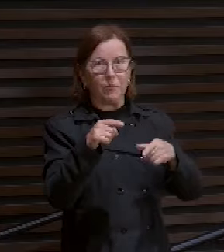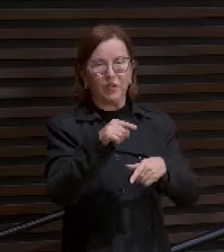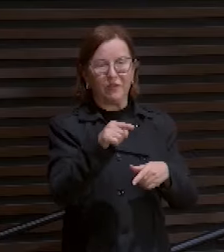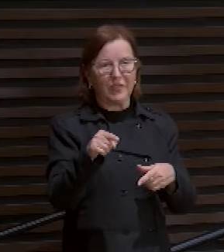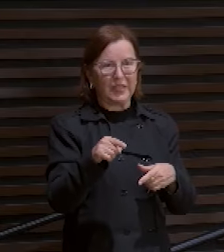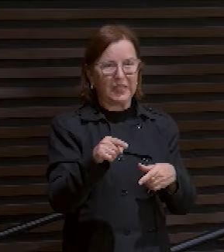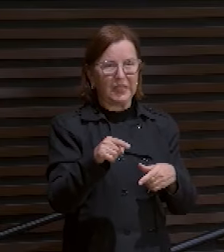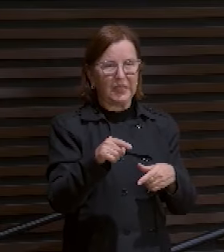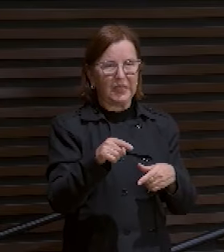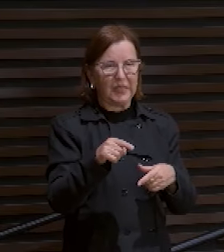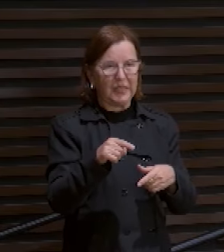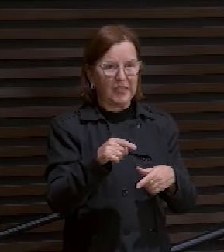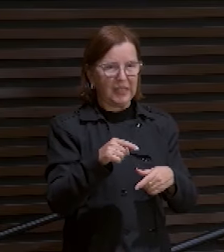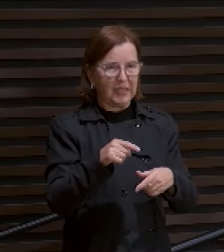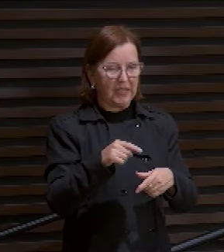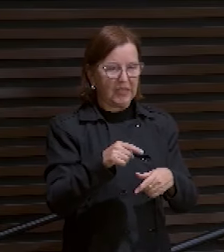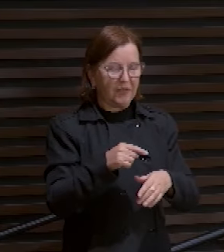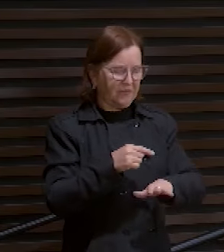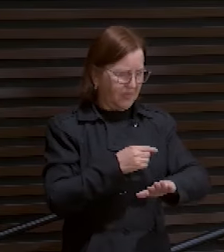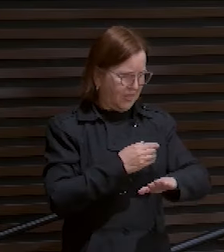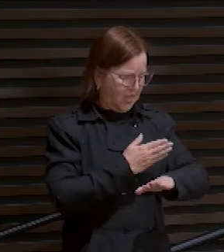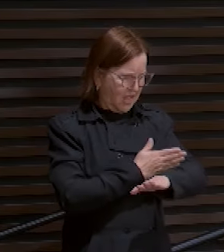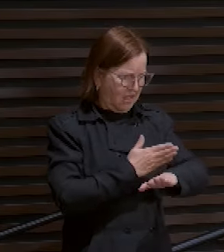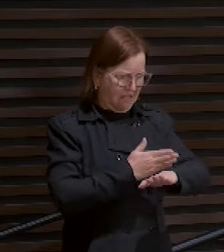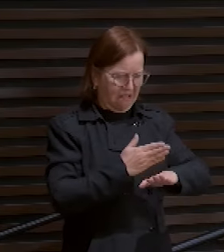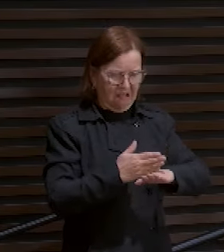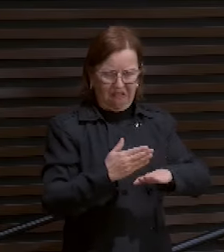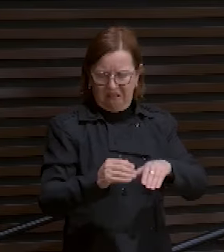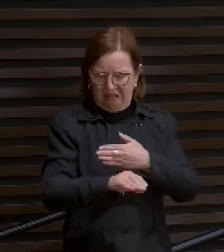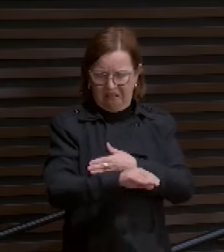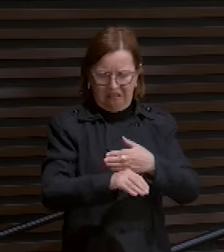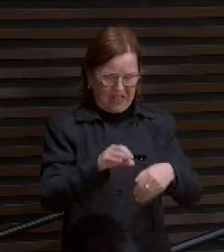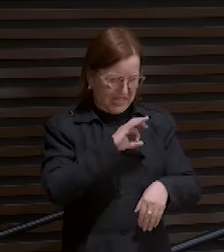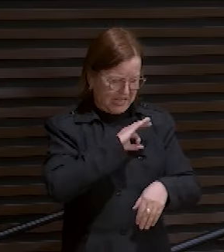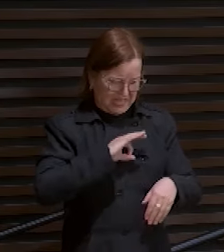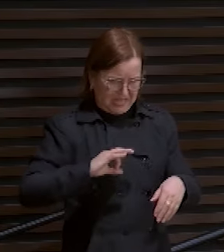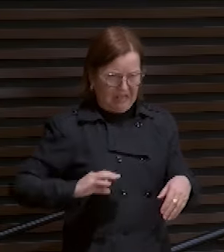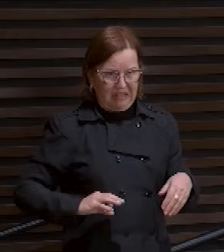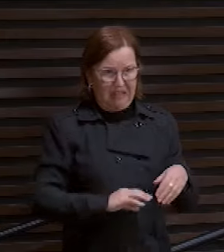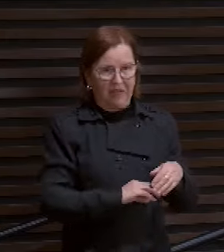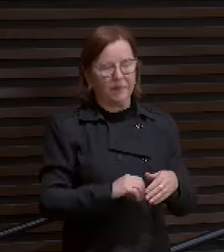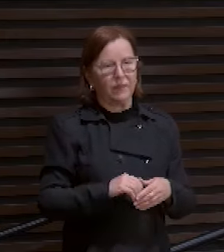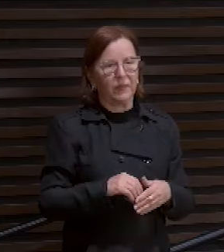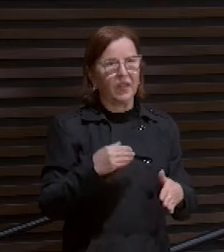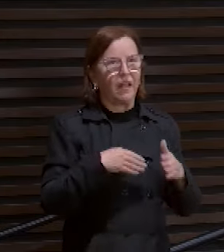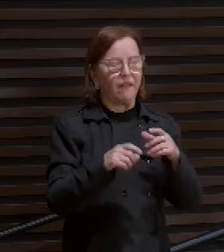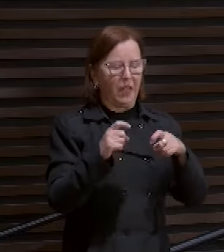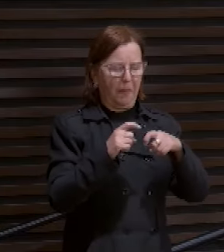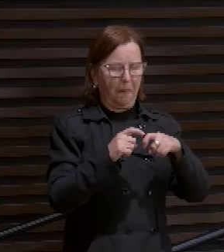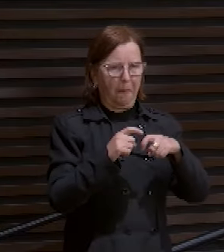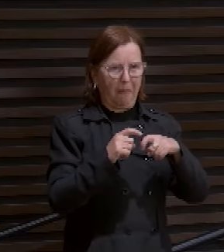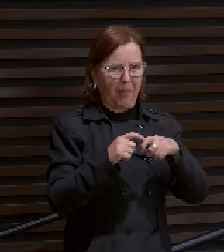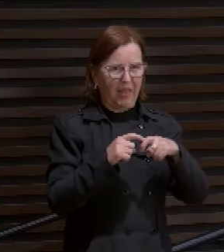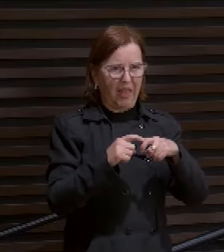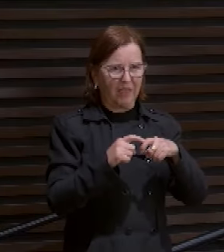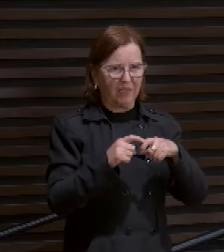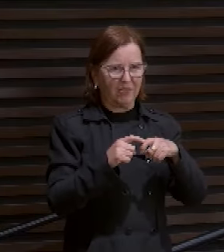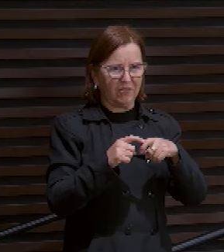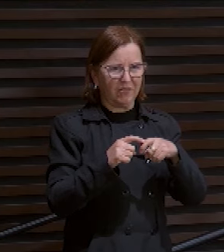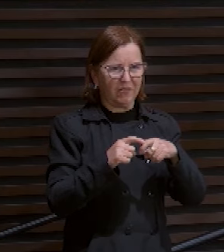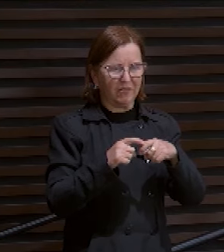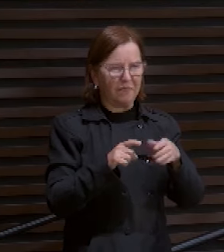cheio de ferida. Você está cheio de doença autoimune. Você está cheio disso e daquilo outro. Vai no médico, faz lá um check-up.